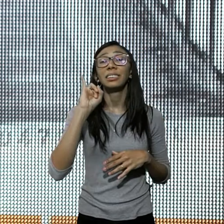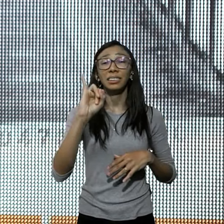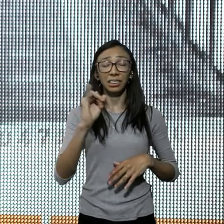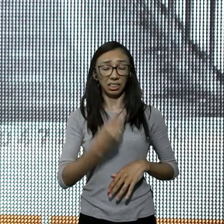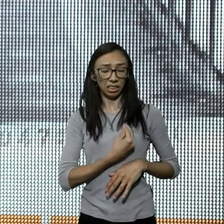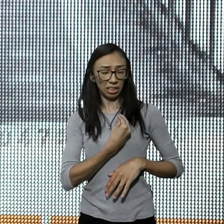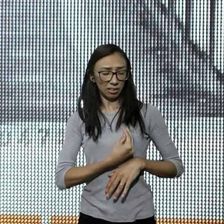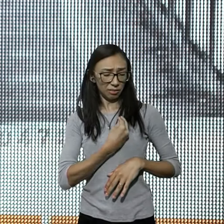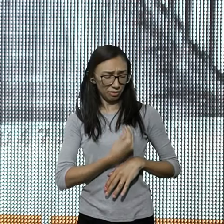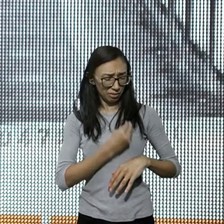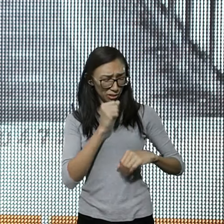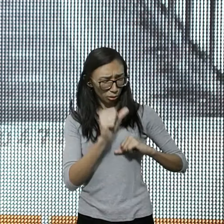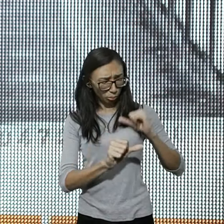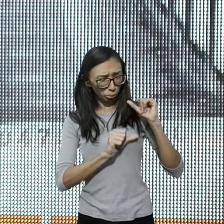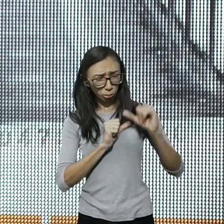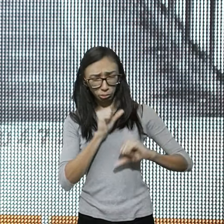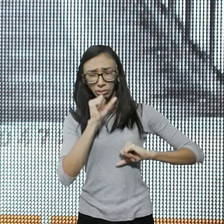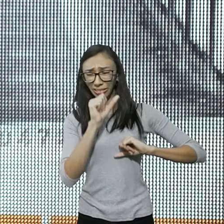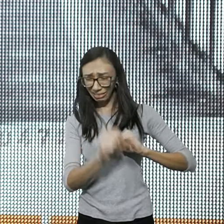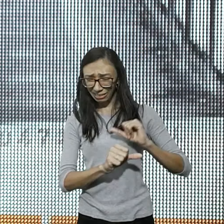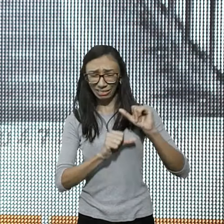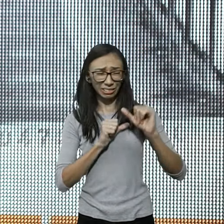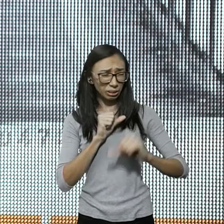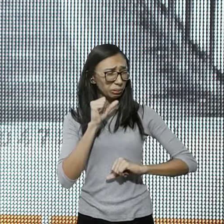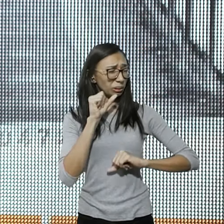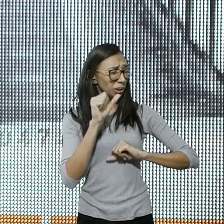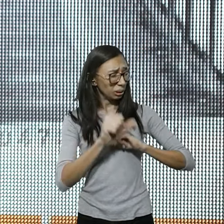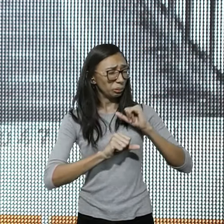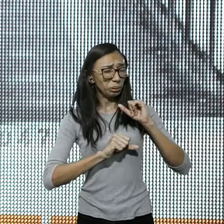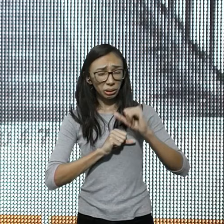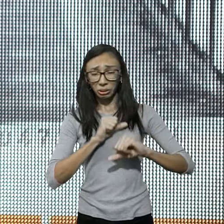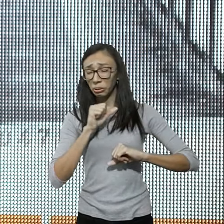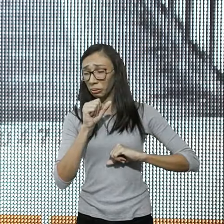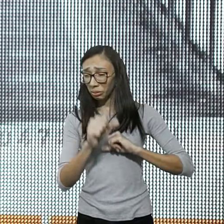mudada, e as coisas, sacudidas, e abaladas,